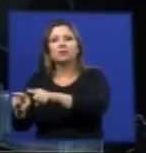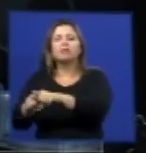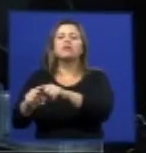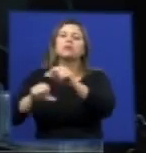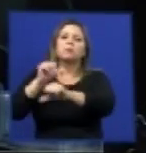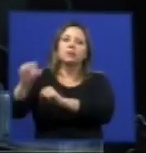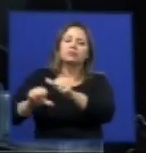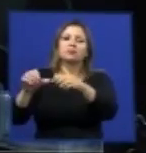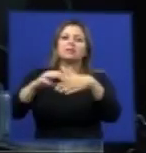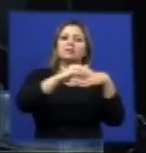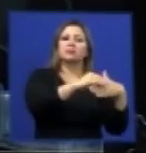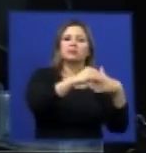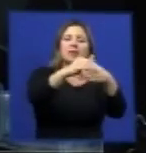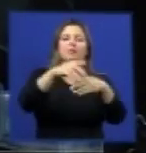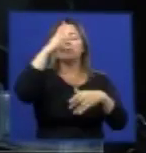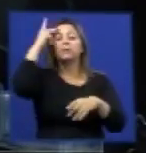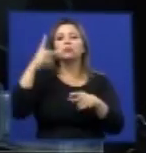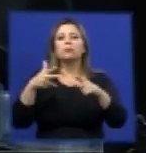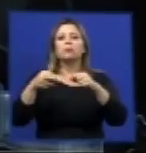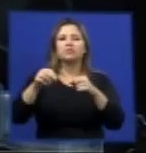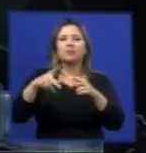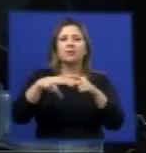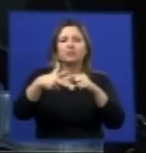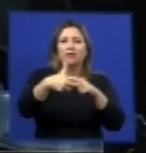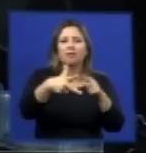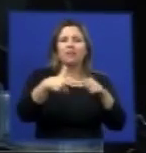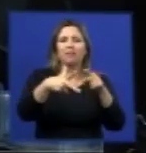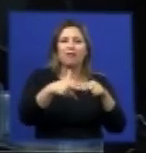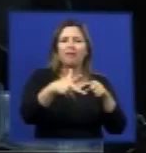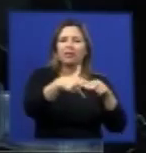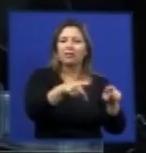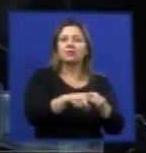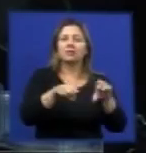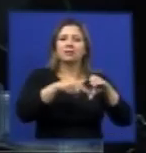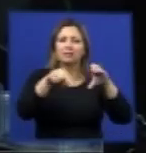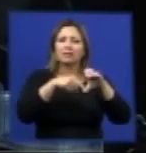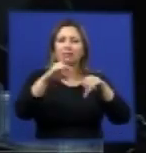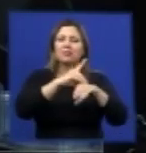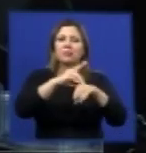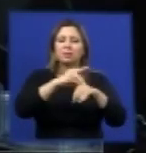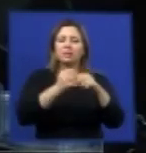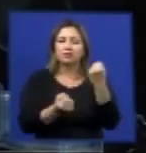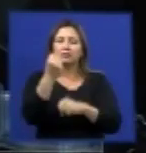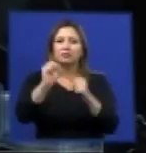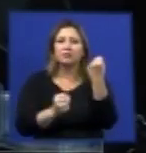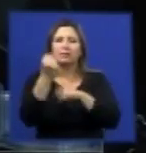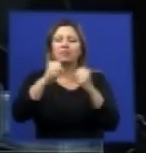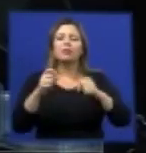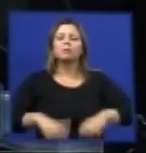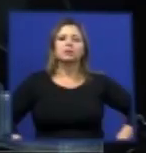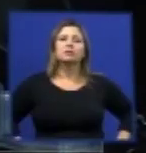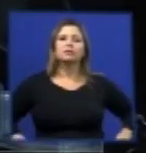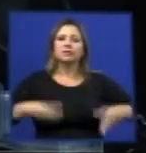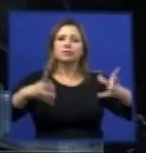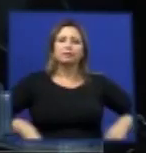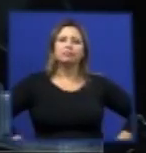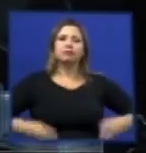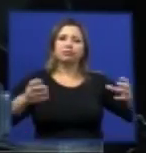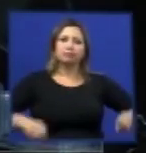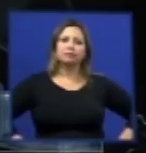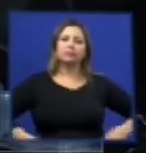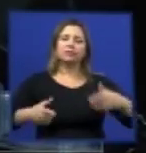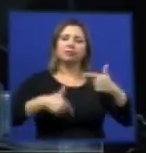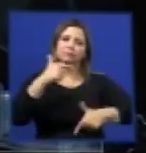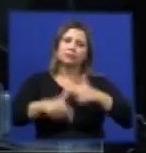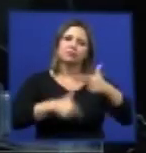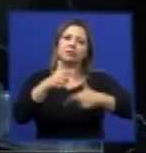para outros locais para serem picotados isso acrescenta ao setor saúde ainda os custos da utilização dessa mão